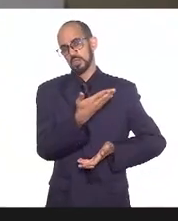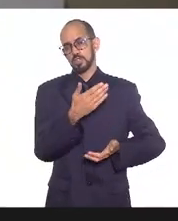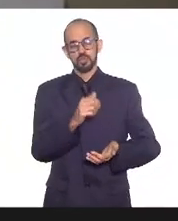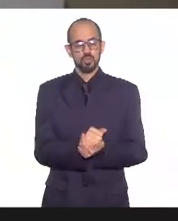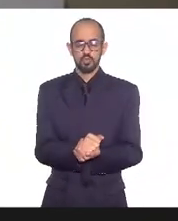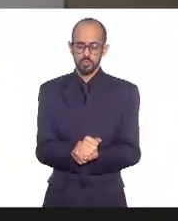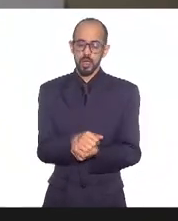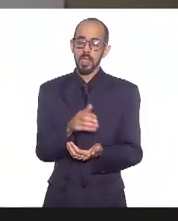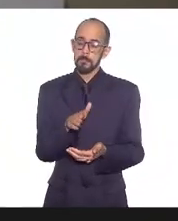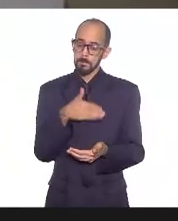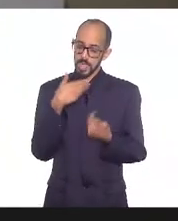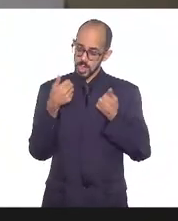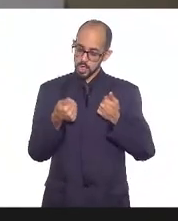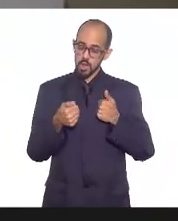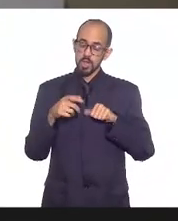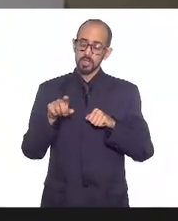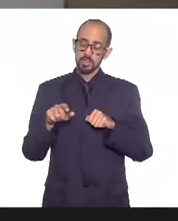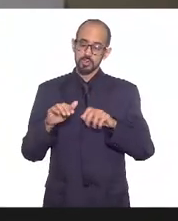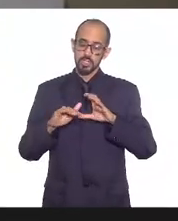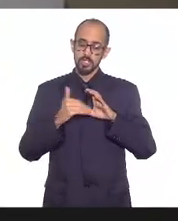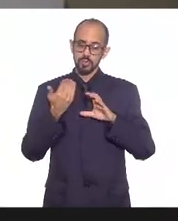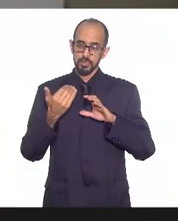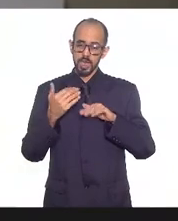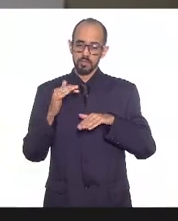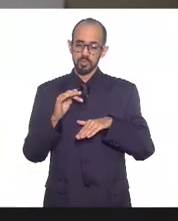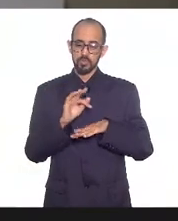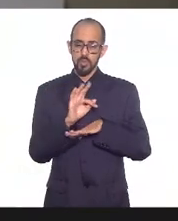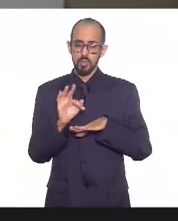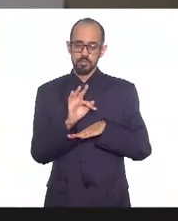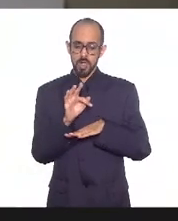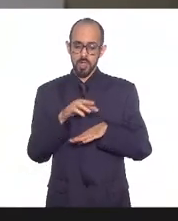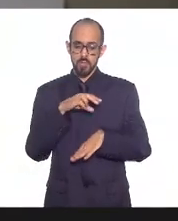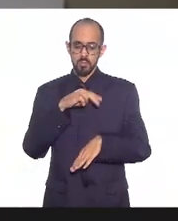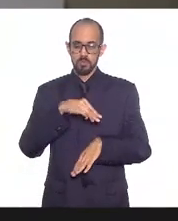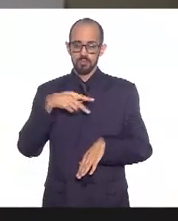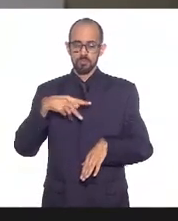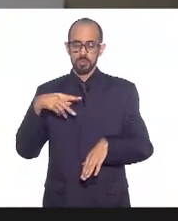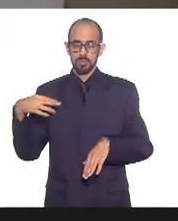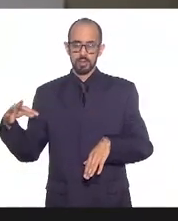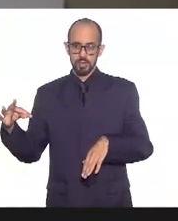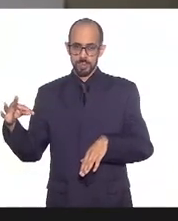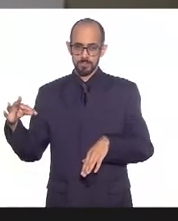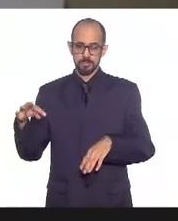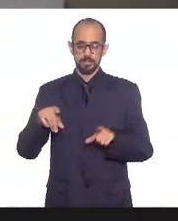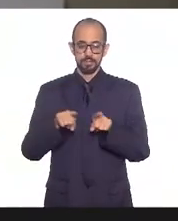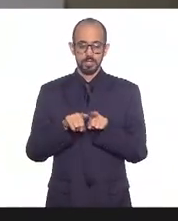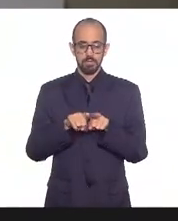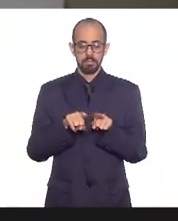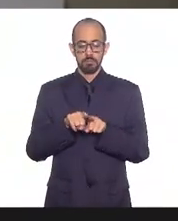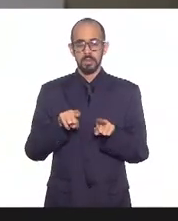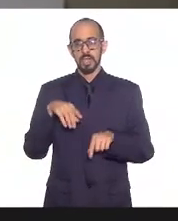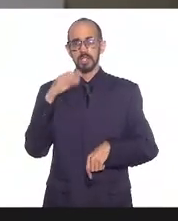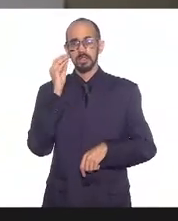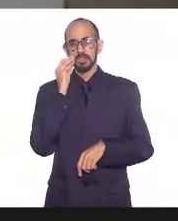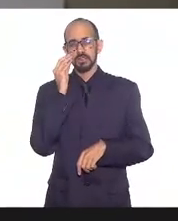seja encaminhado ao Ministério Público do Trabalho e a questão da testagem eu também acho que é uma